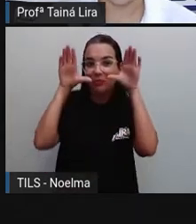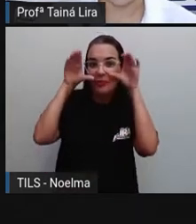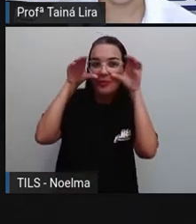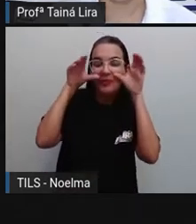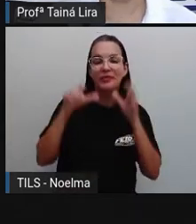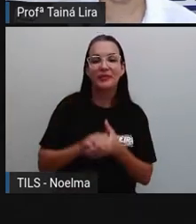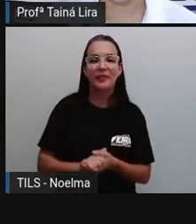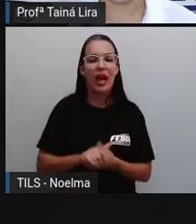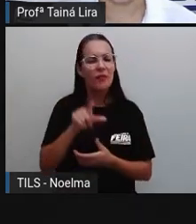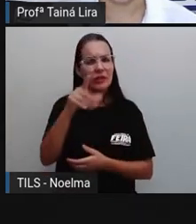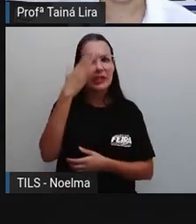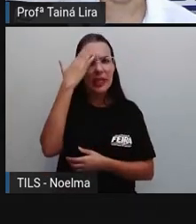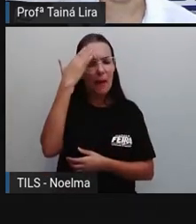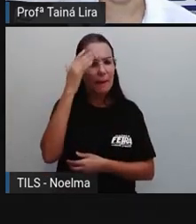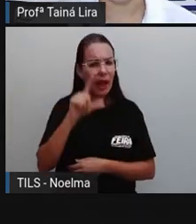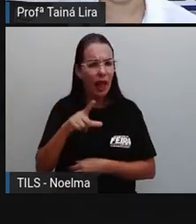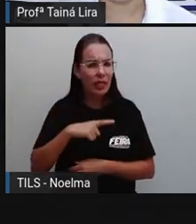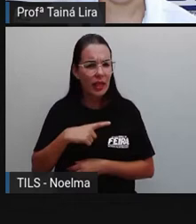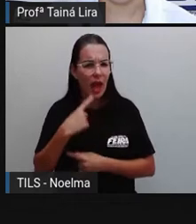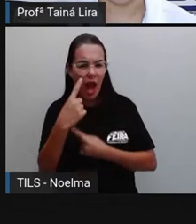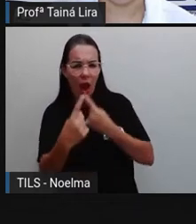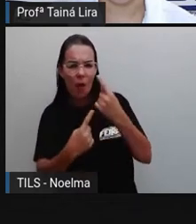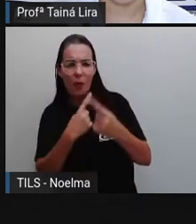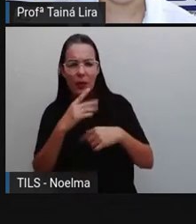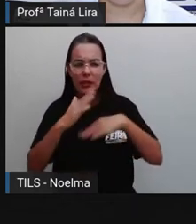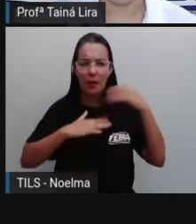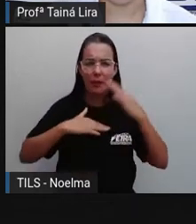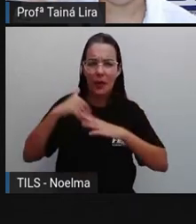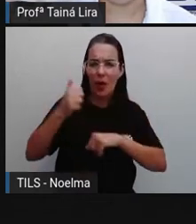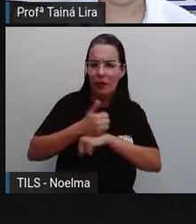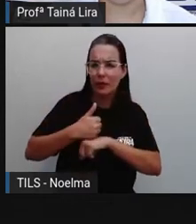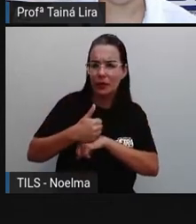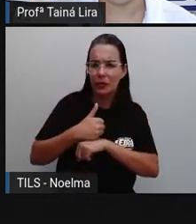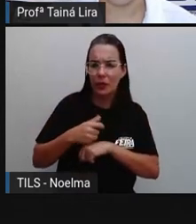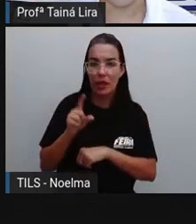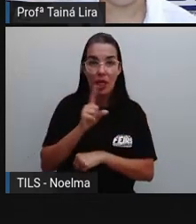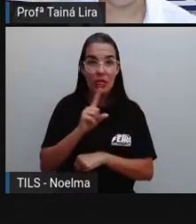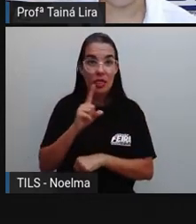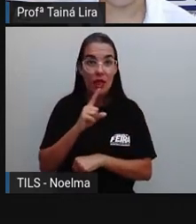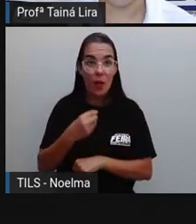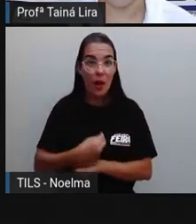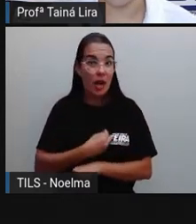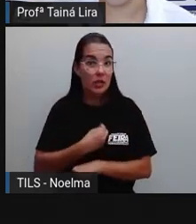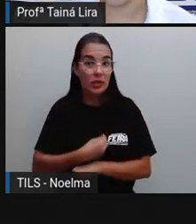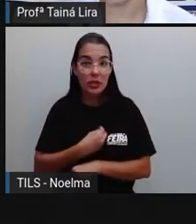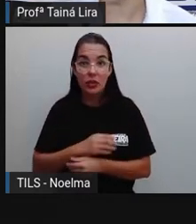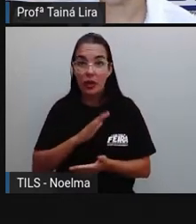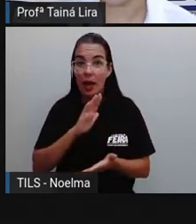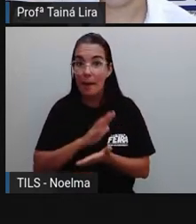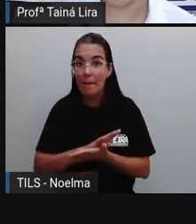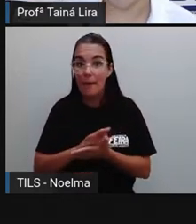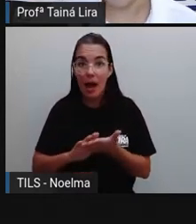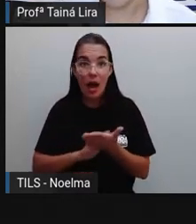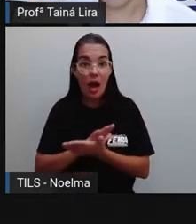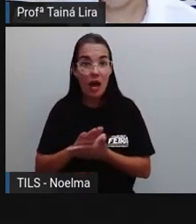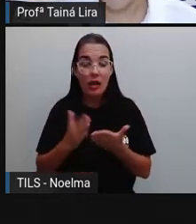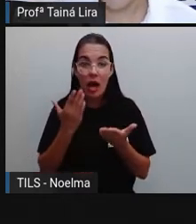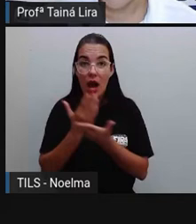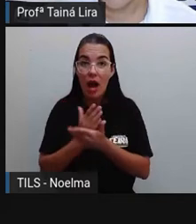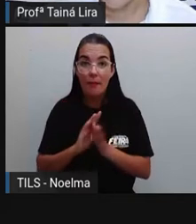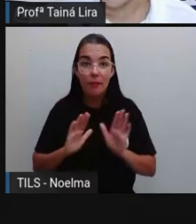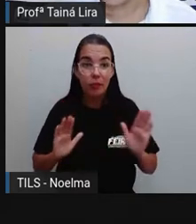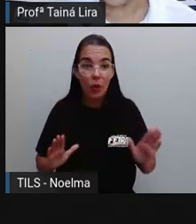sabia que existem algumas profissões, né, que algumas profissões que existiram hoje não existem mais?